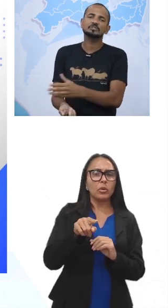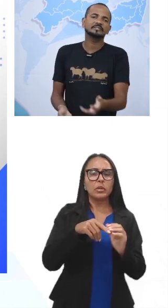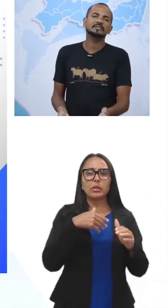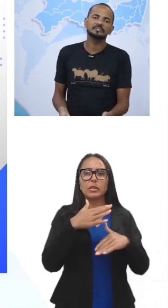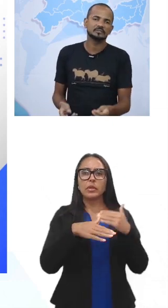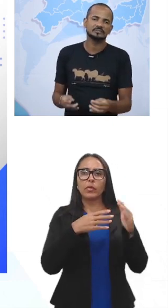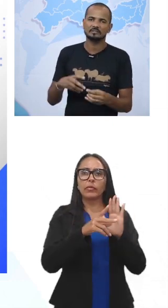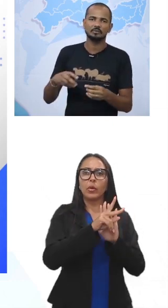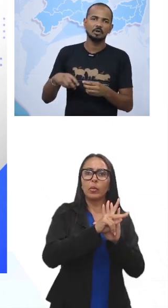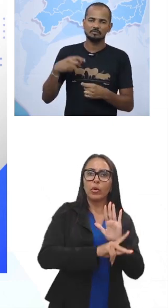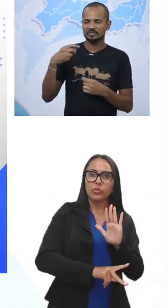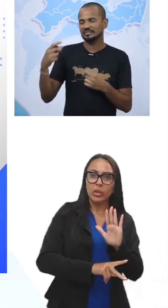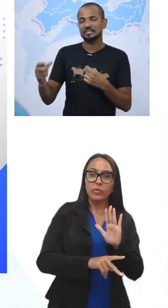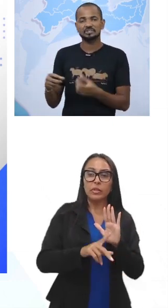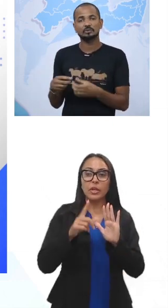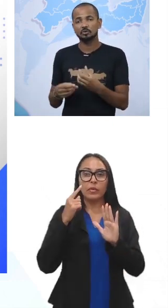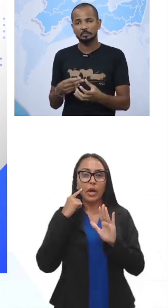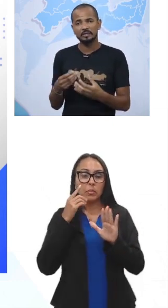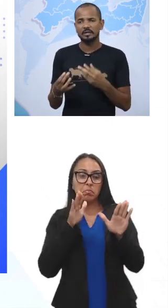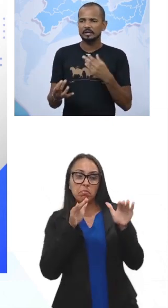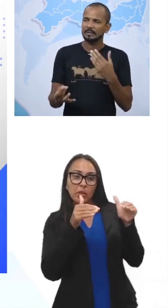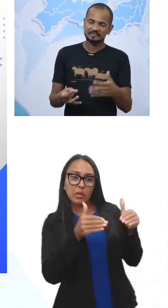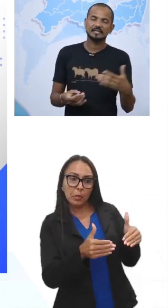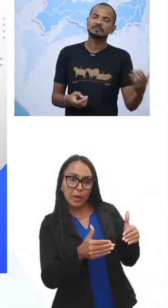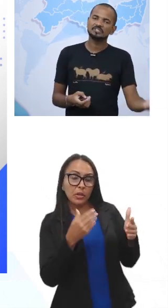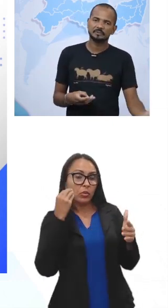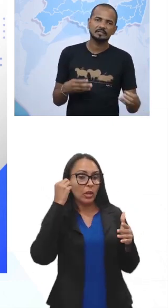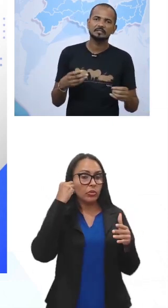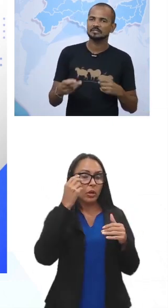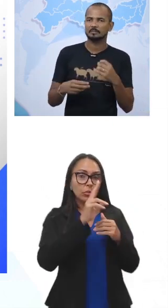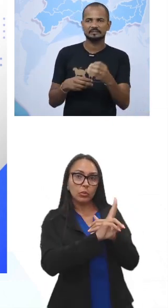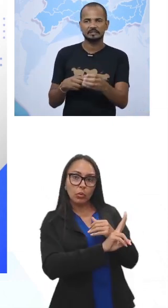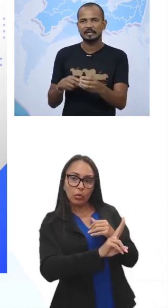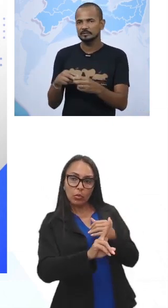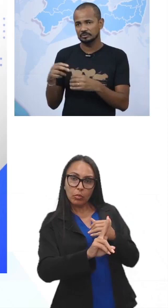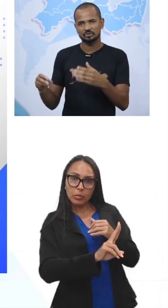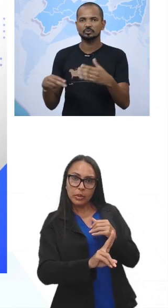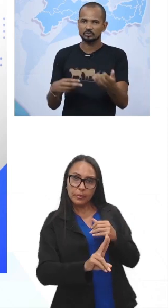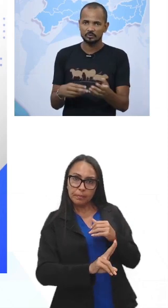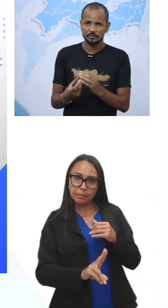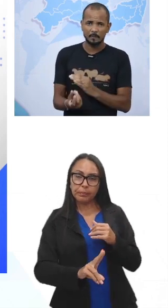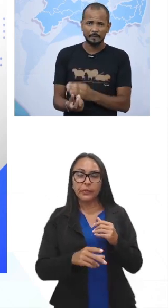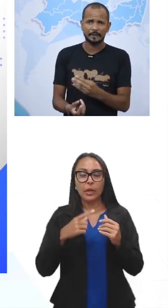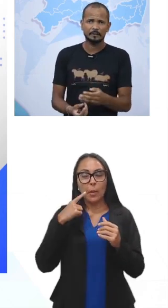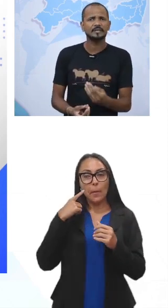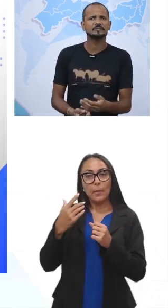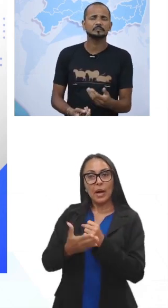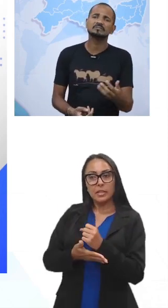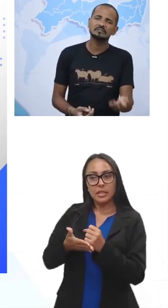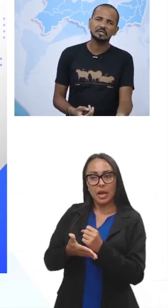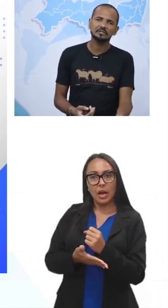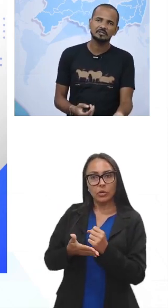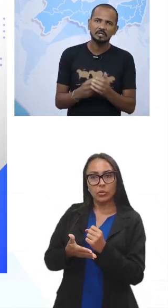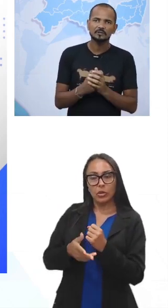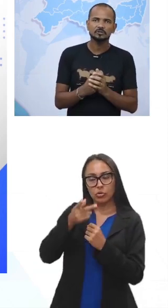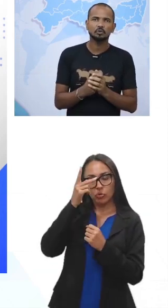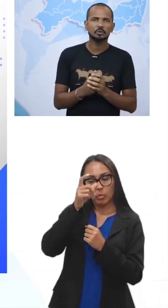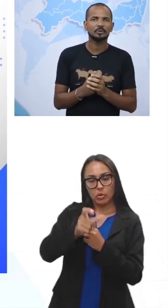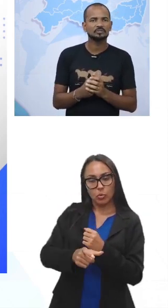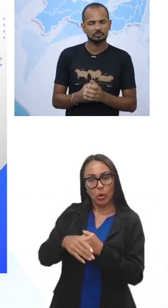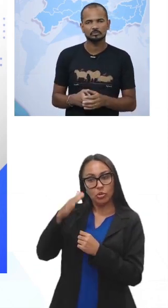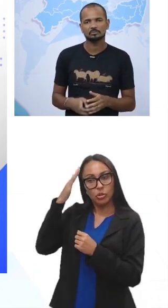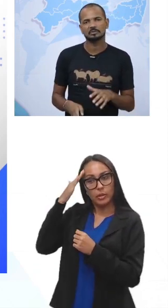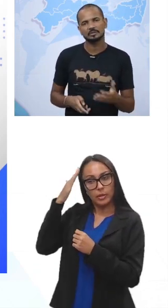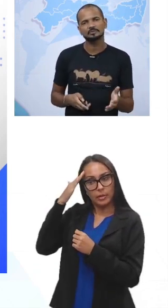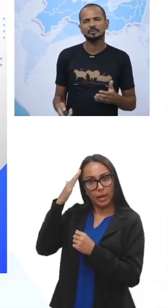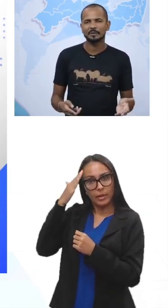vai com especialistas, então, você vai testar o nome, baseado em especialistas, baseado em discussões, com quem, mais ou menos, entende sobre o